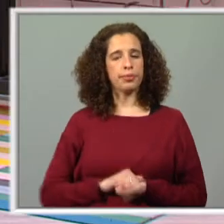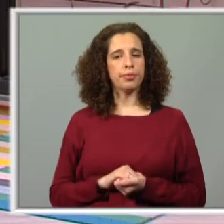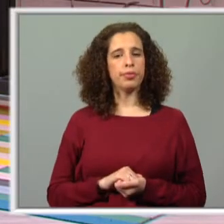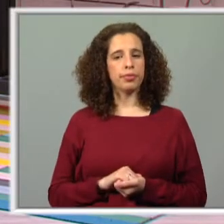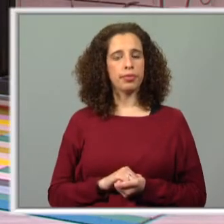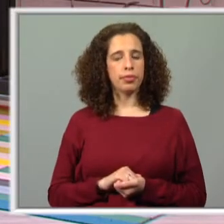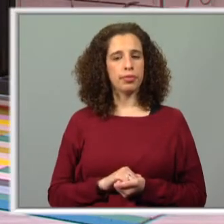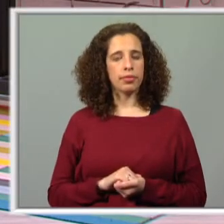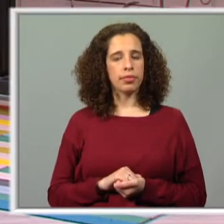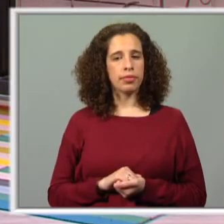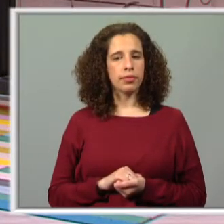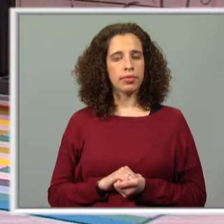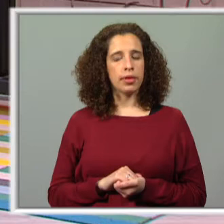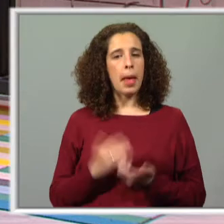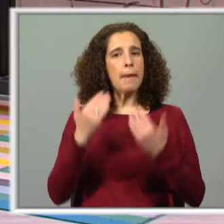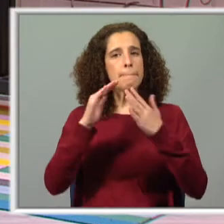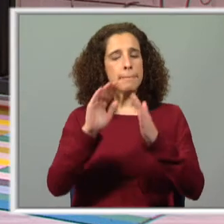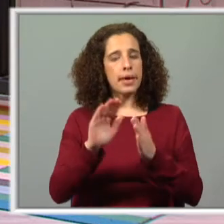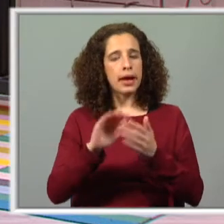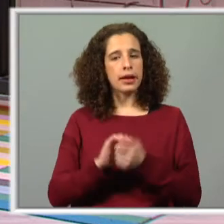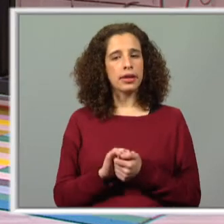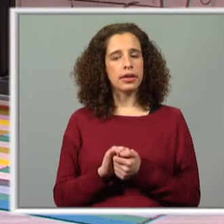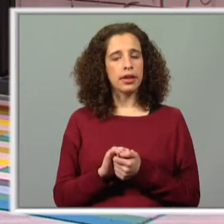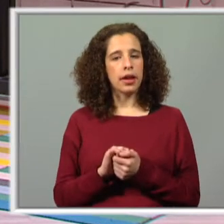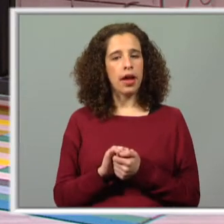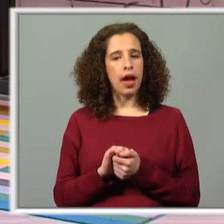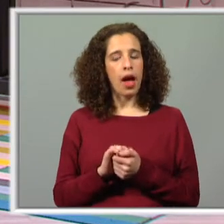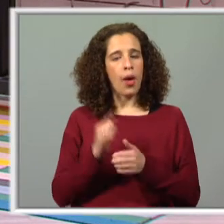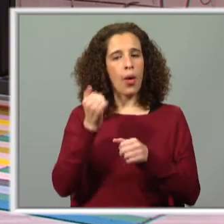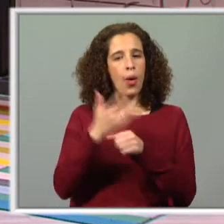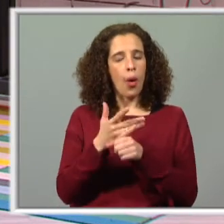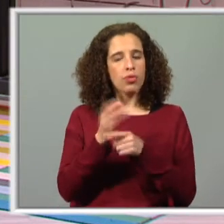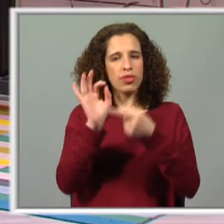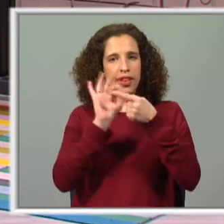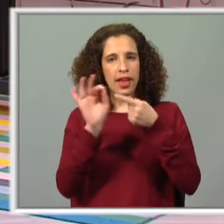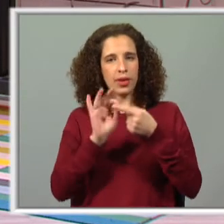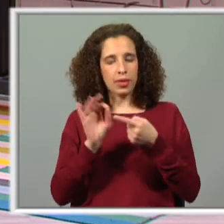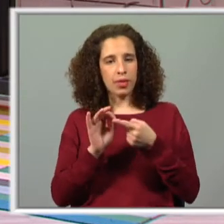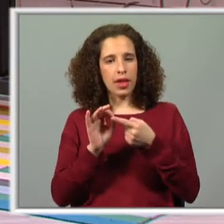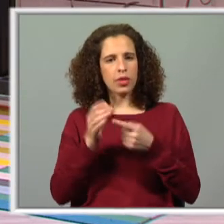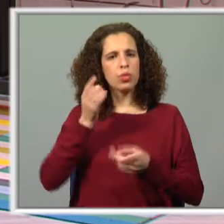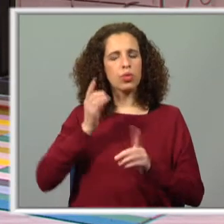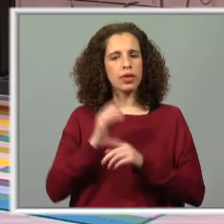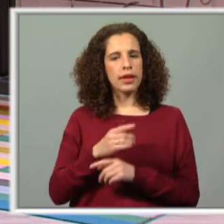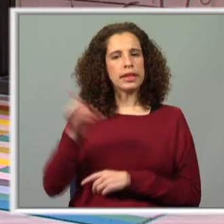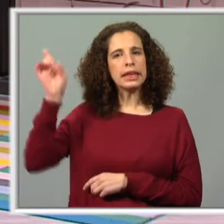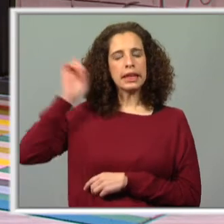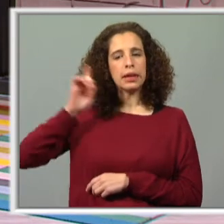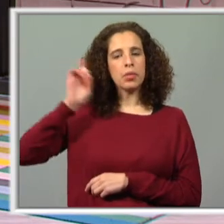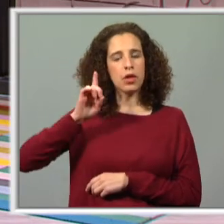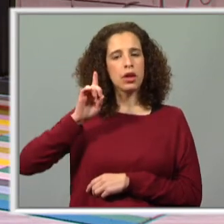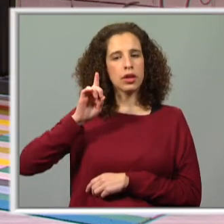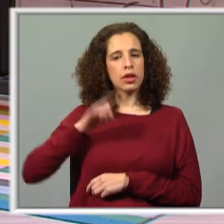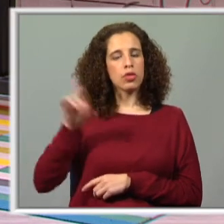bem. Mas havia, havia e há outros aspectos que são o quê? Relevantes no nosso